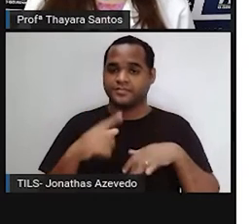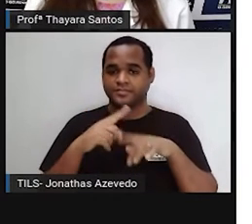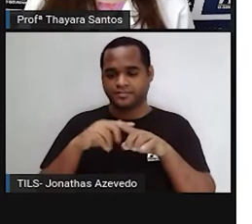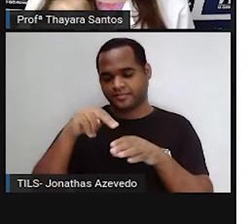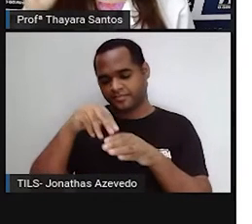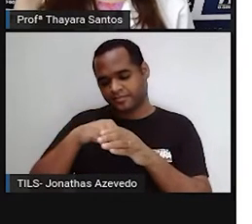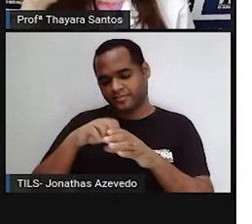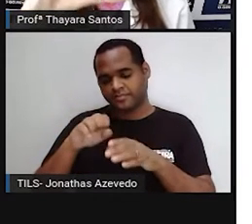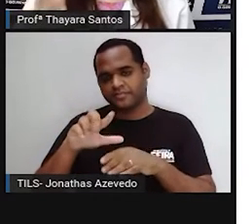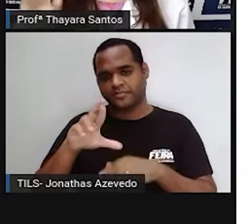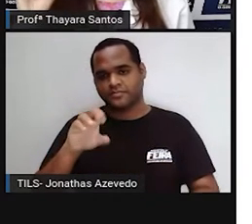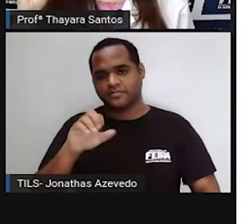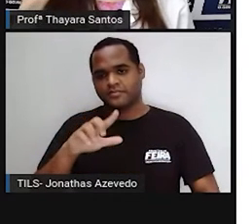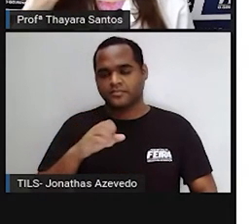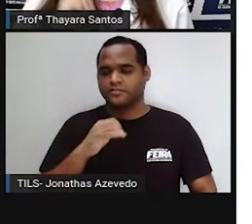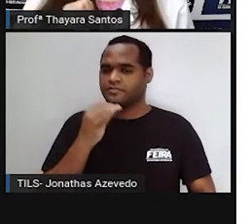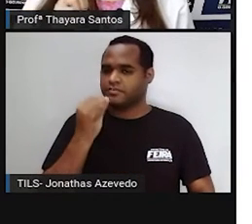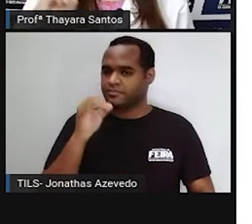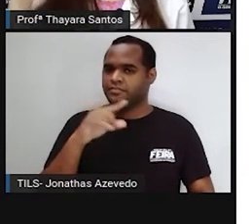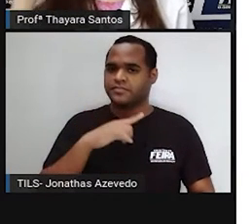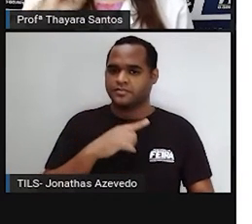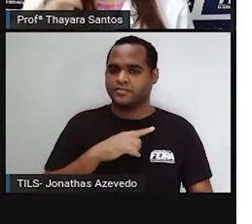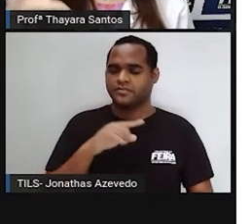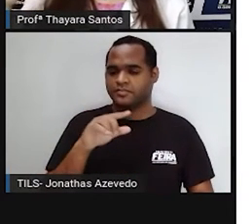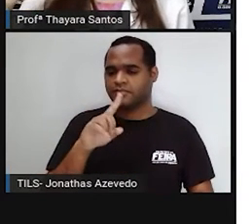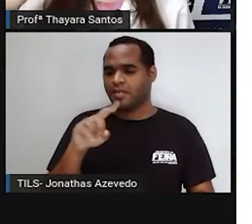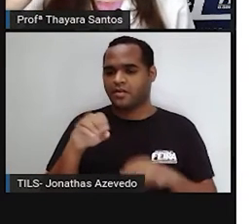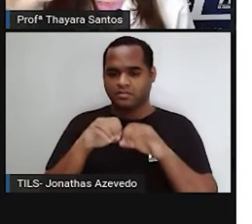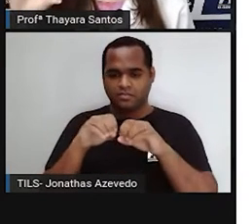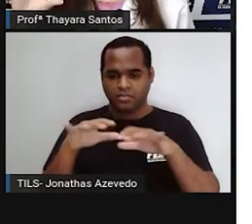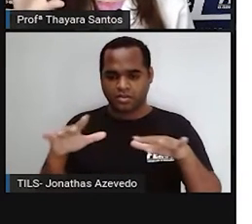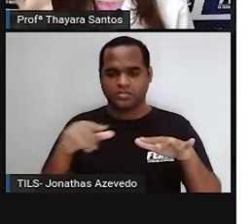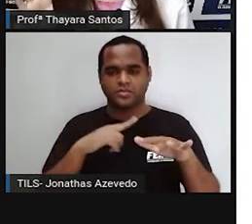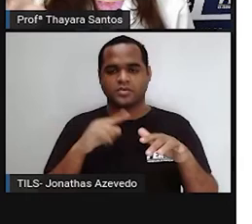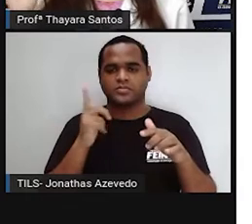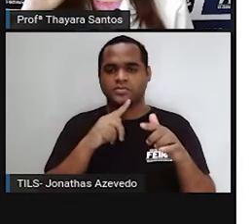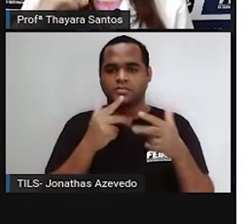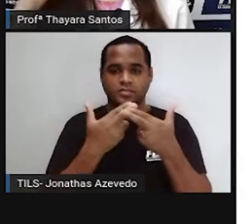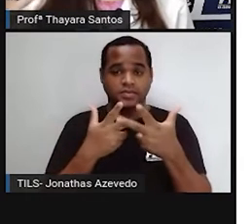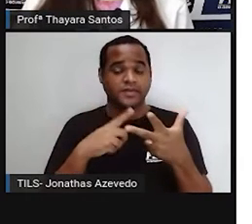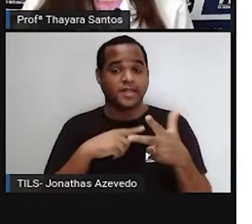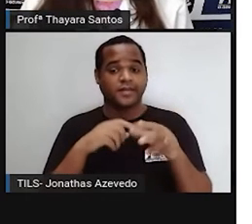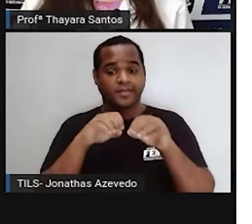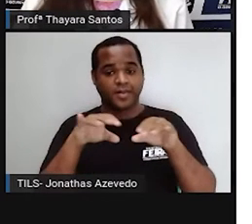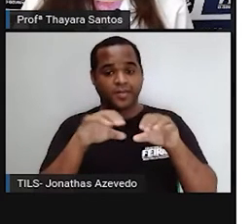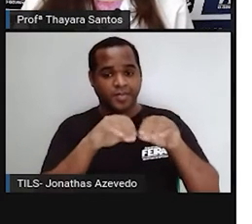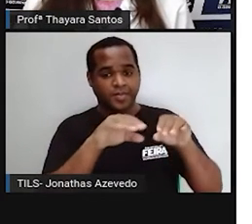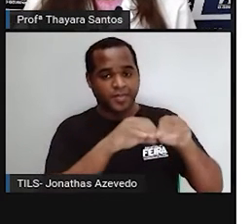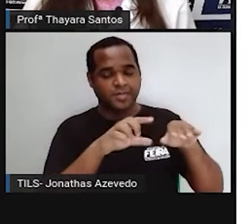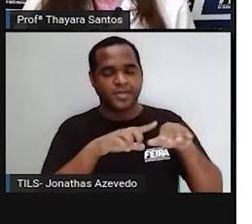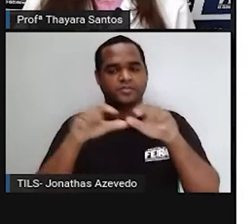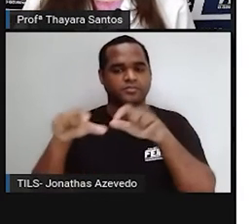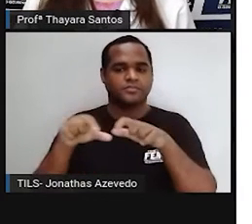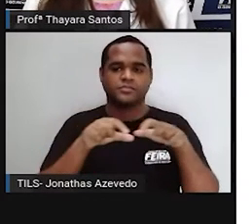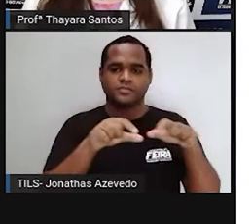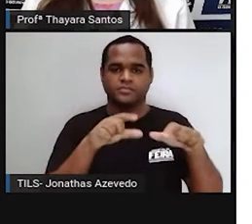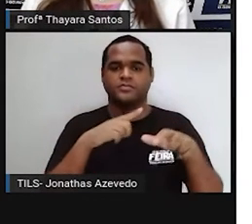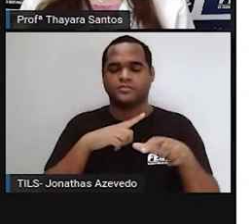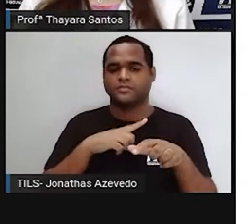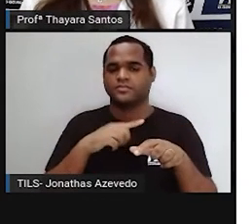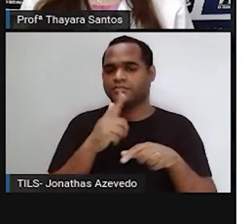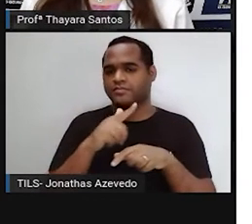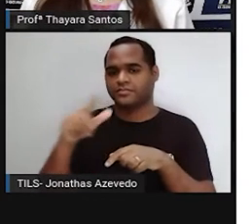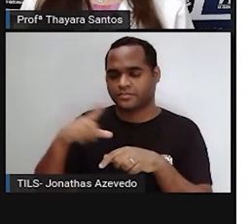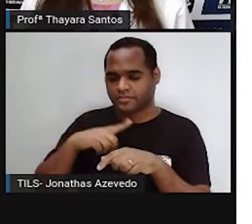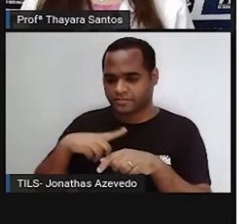produz essa energia, a zona de radiação propaga essa energia para as demais regiões. A gente tem uma outra